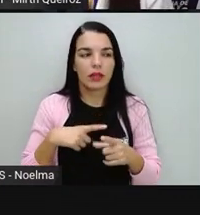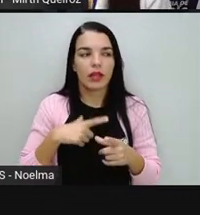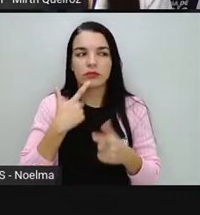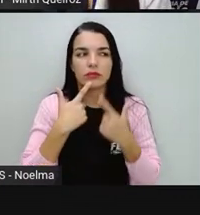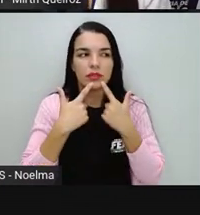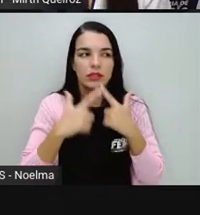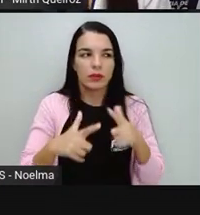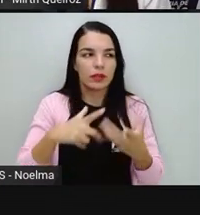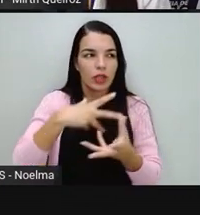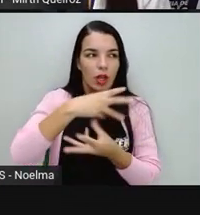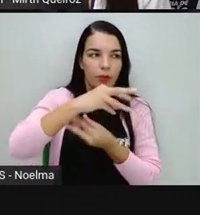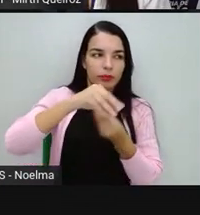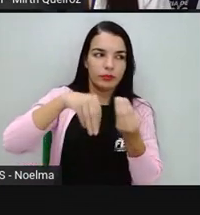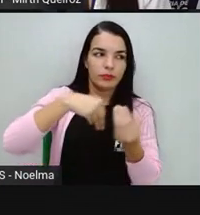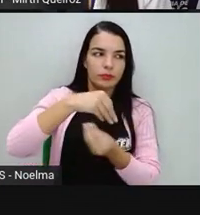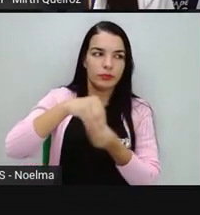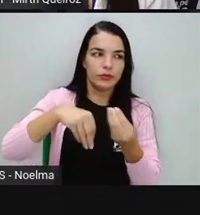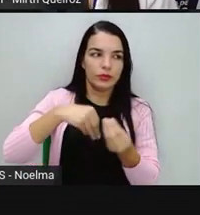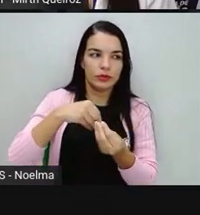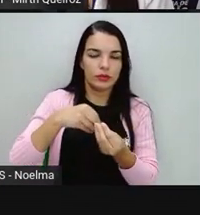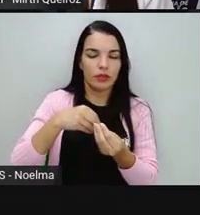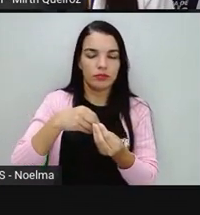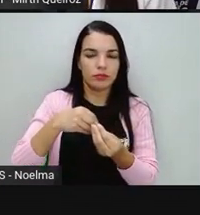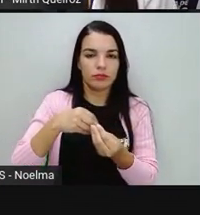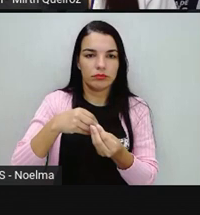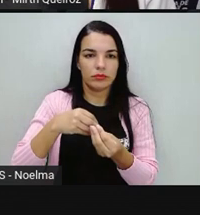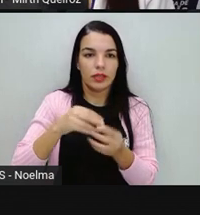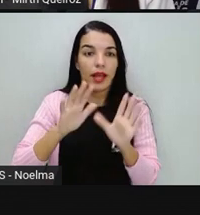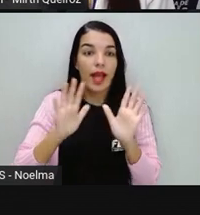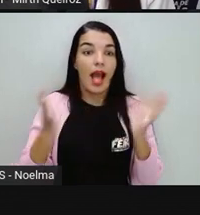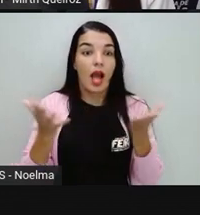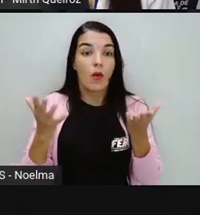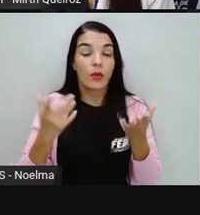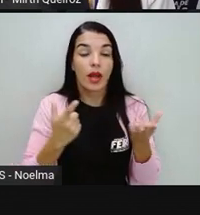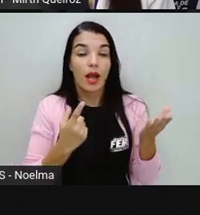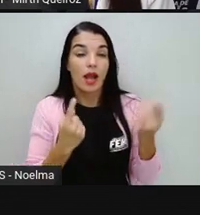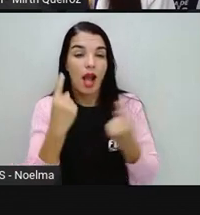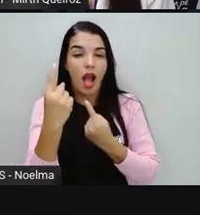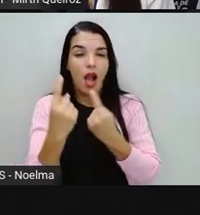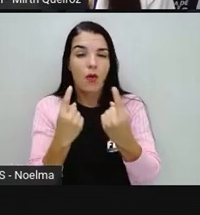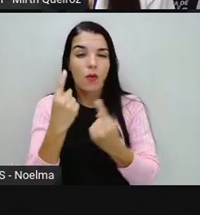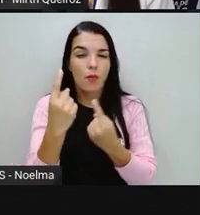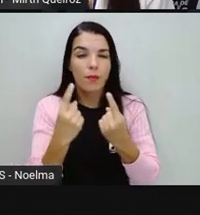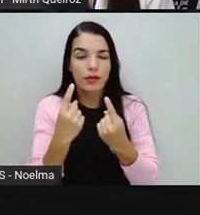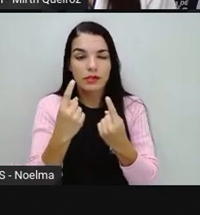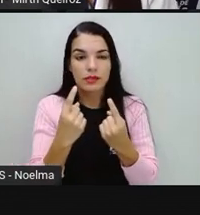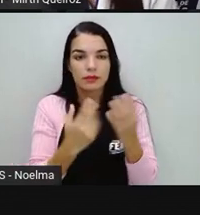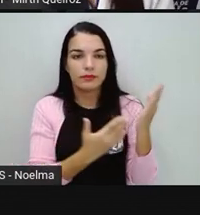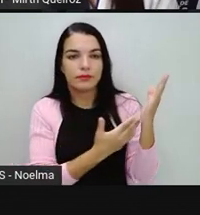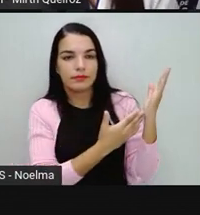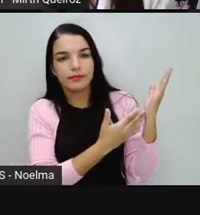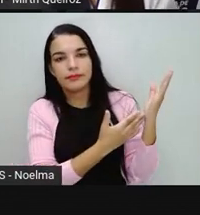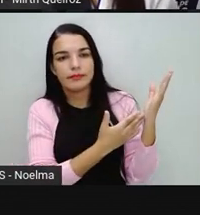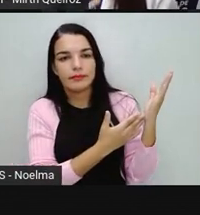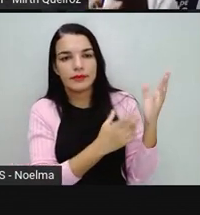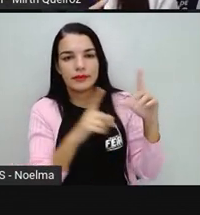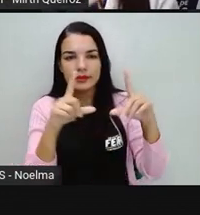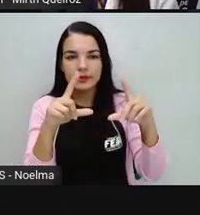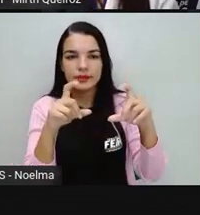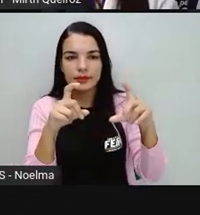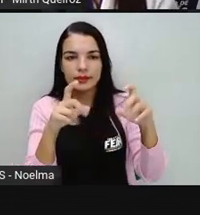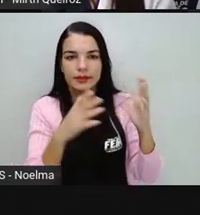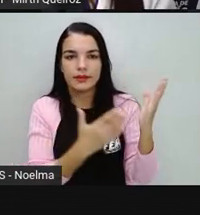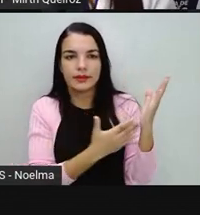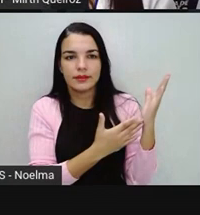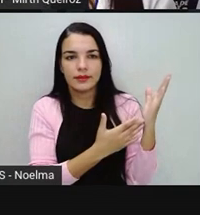escrita e da imagem. Vamos ver algumas plaquinhas? Nós vamos tirar aqui